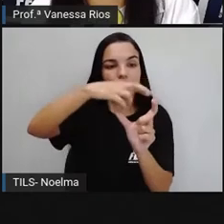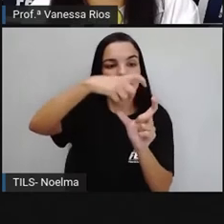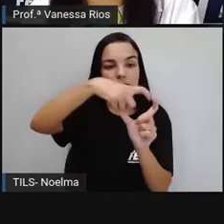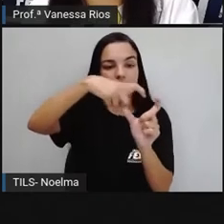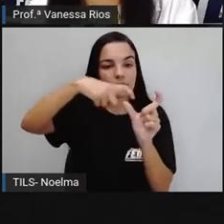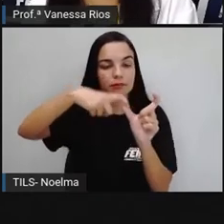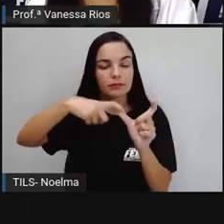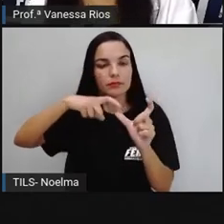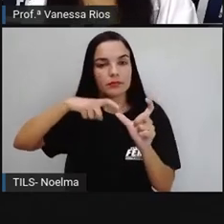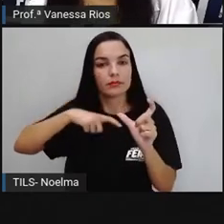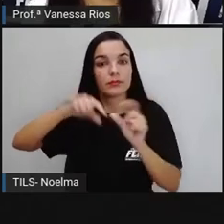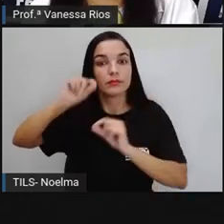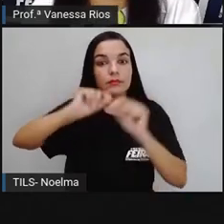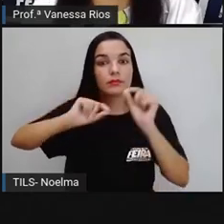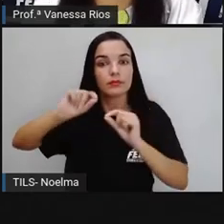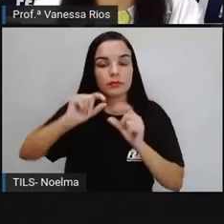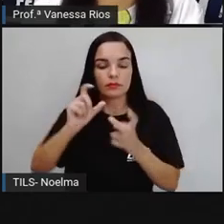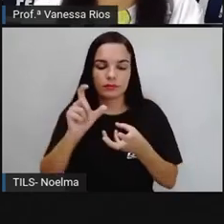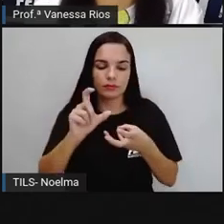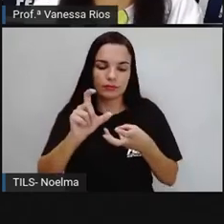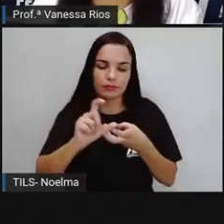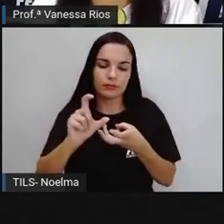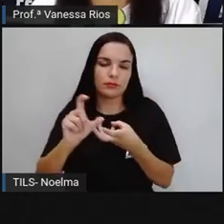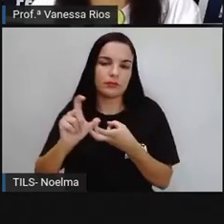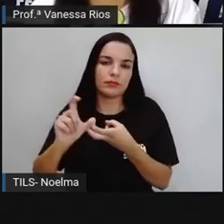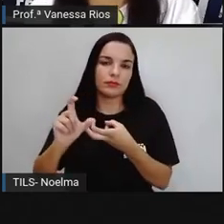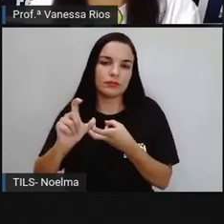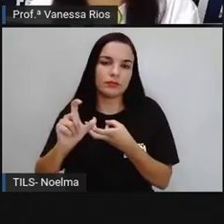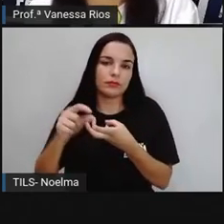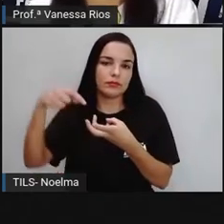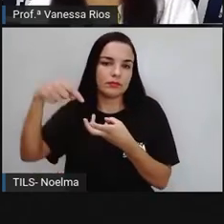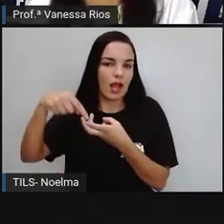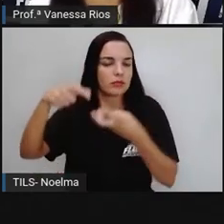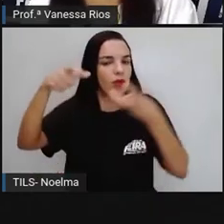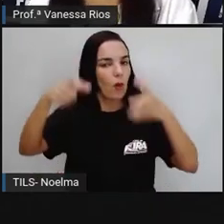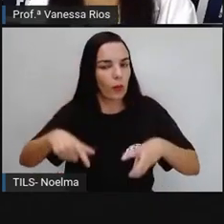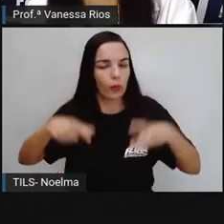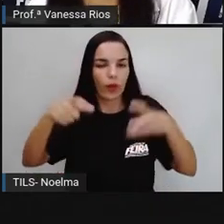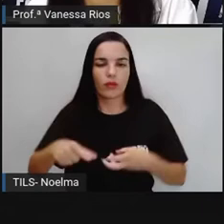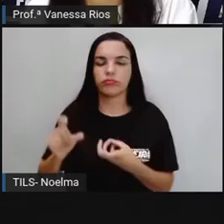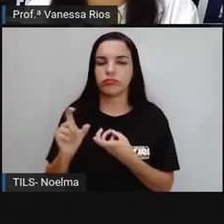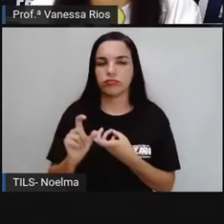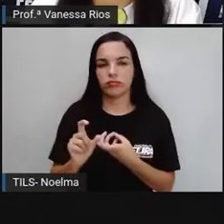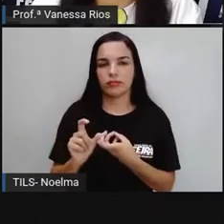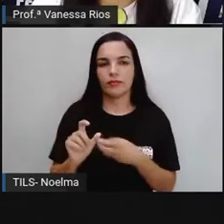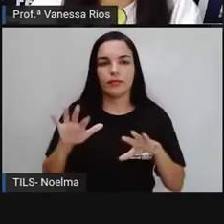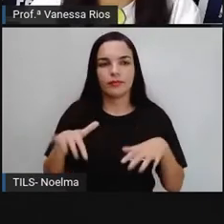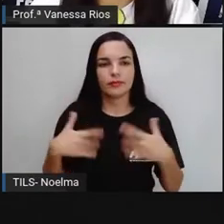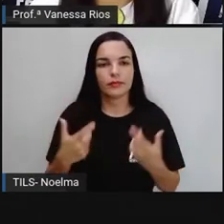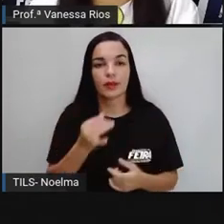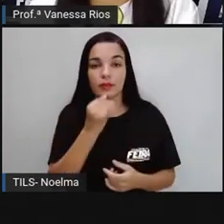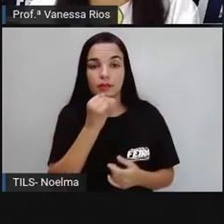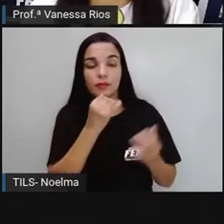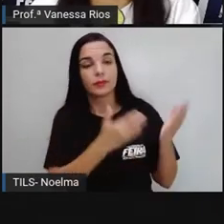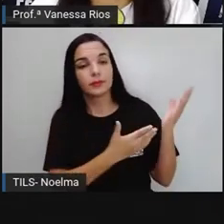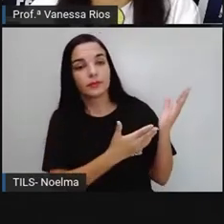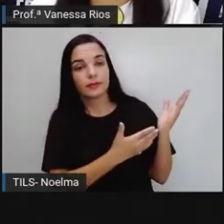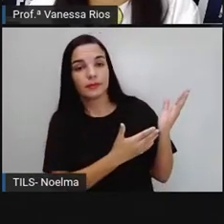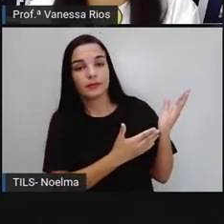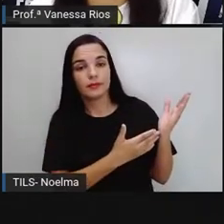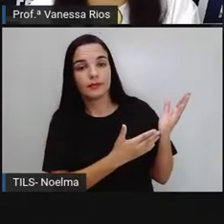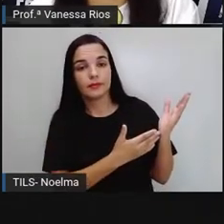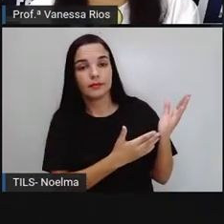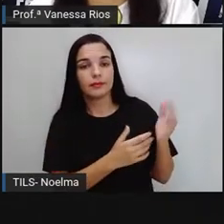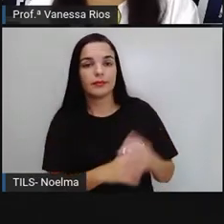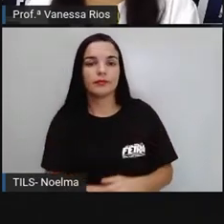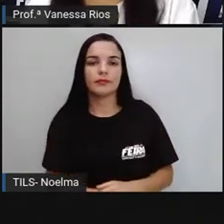possuem a sílaba tônica localizada aí na antepenúltima sílaba. E os exemplos, árvore,